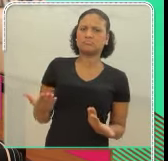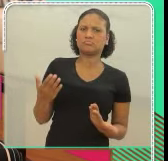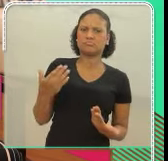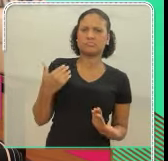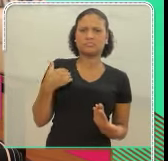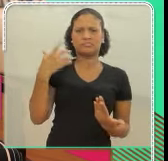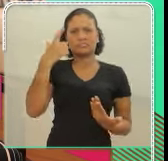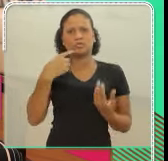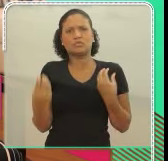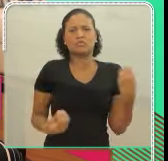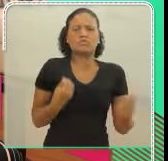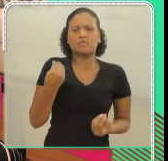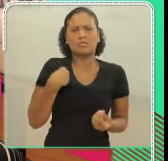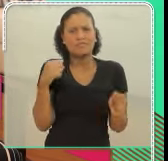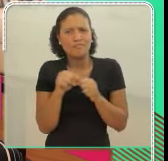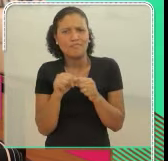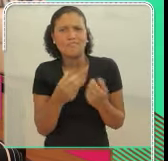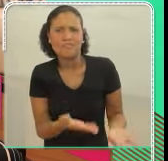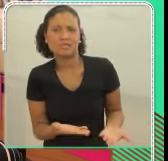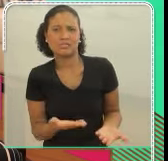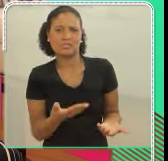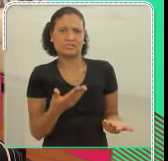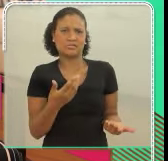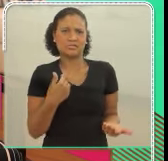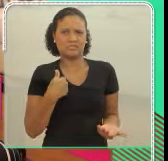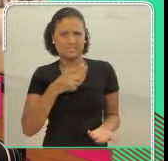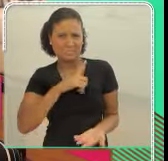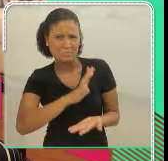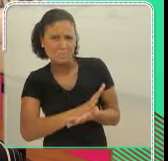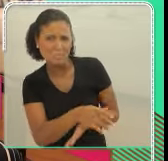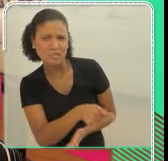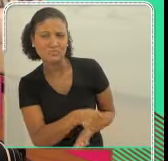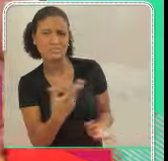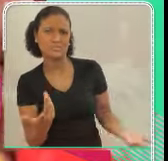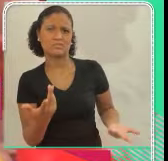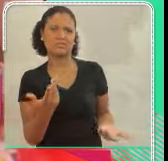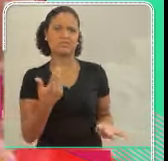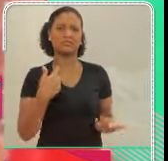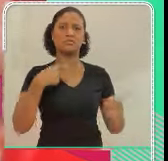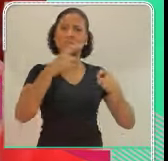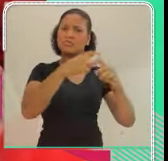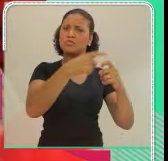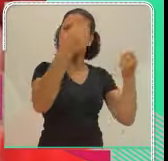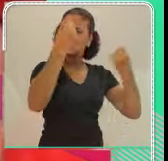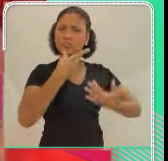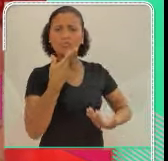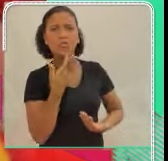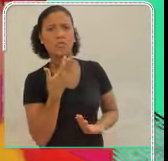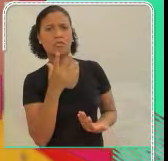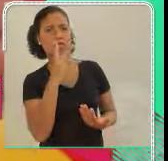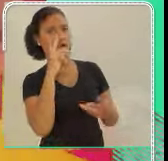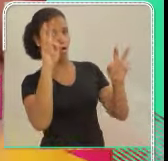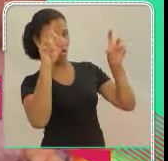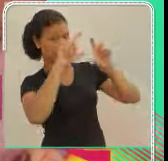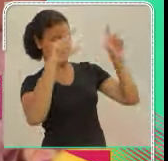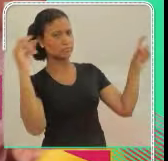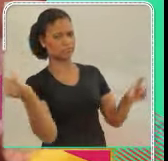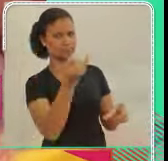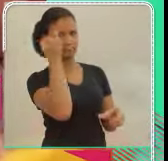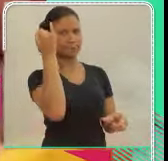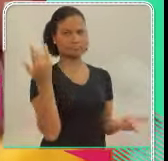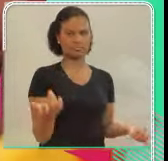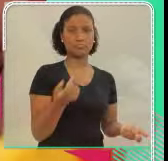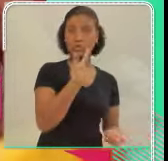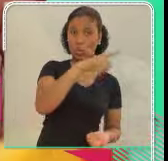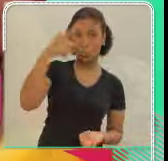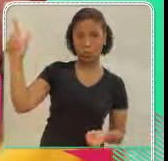Será que vão ter preconceito? Aí o meu pediatra falou, olha, que eu achei uma frase importante que ele falou, os